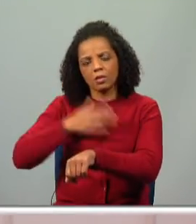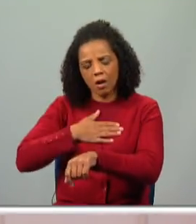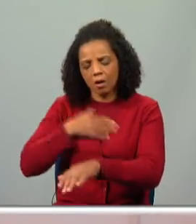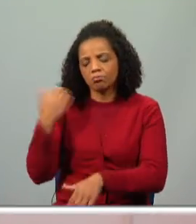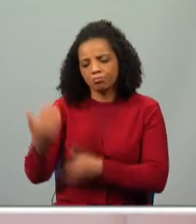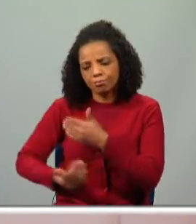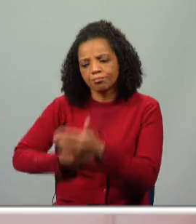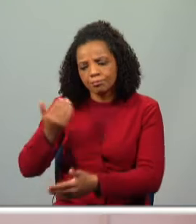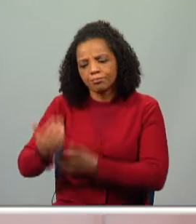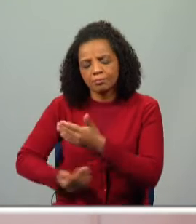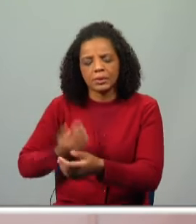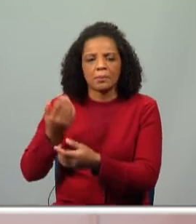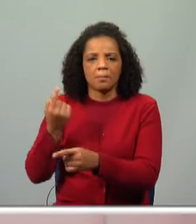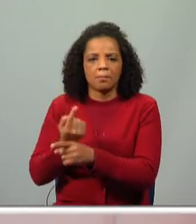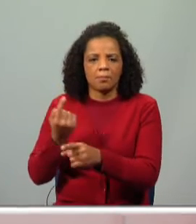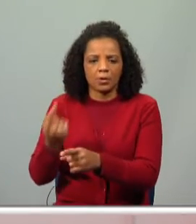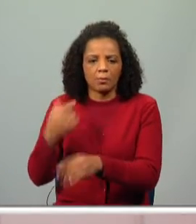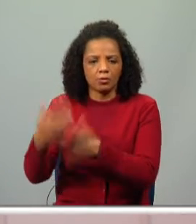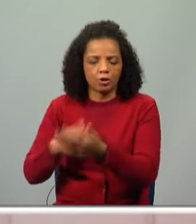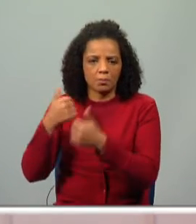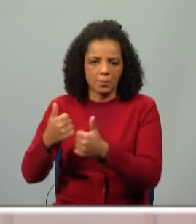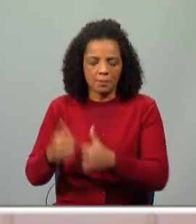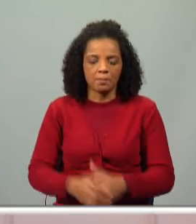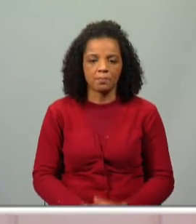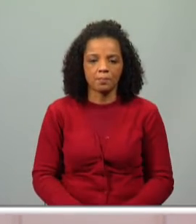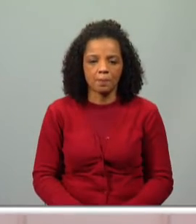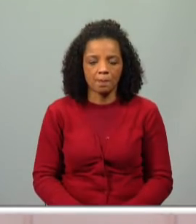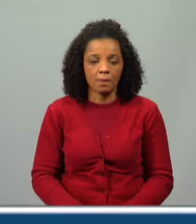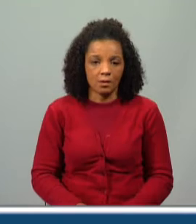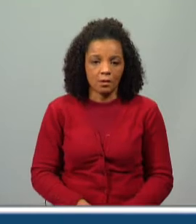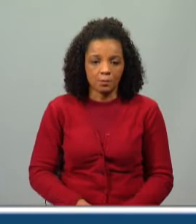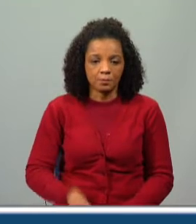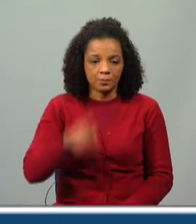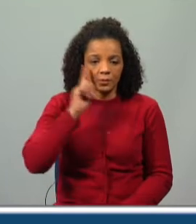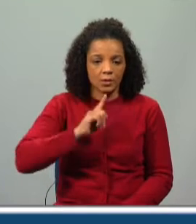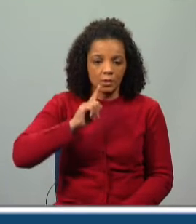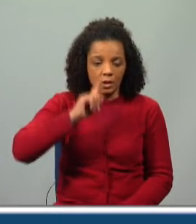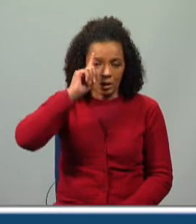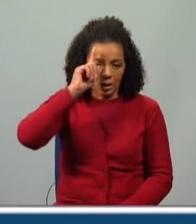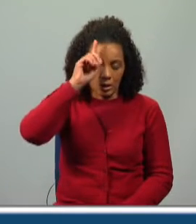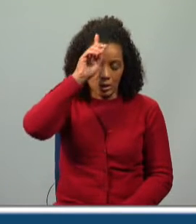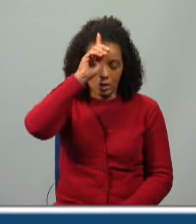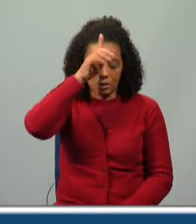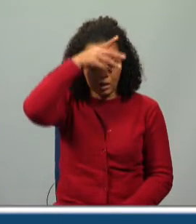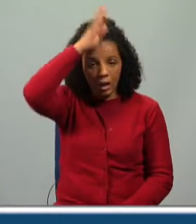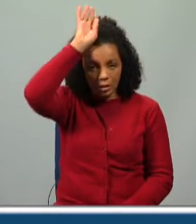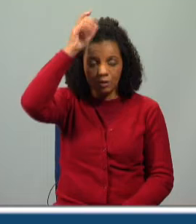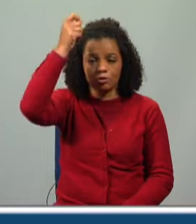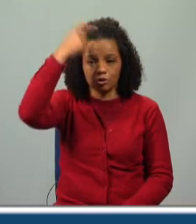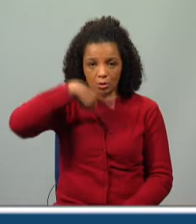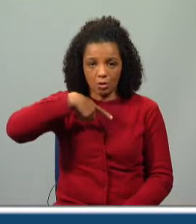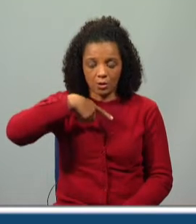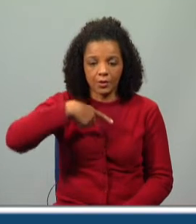corram mal. Ora, então aqui o que é que nós vemos? Que a galinha Dona Margarida, que era a galinha desta história,